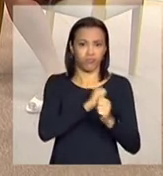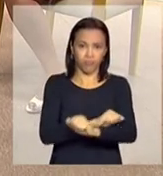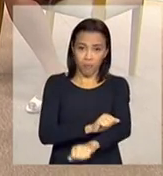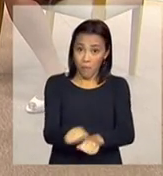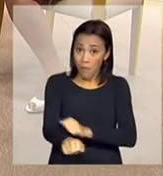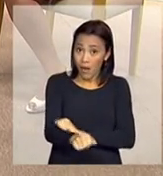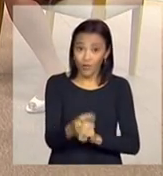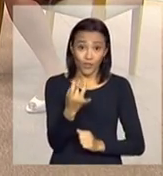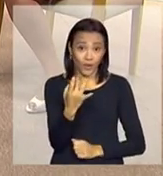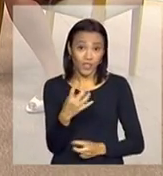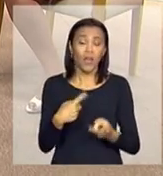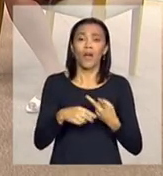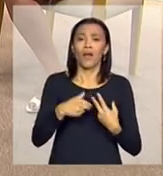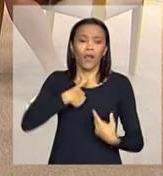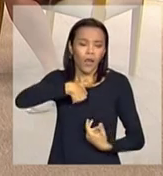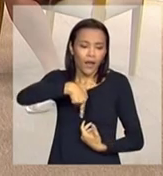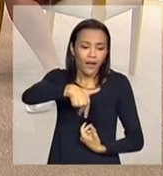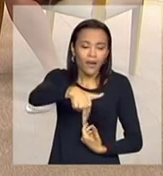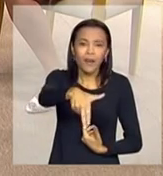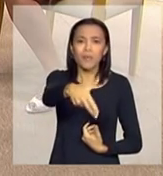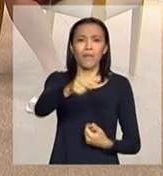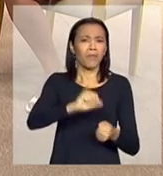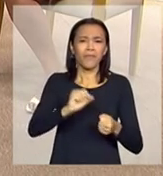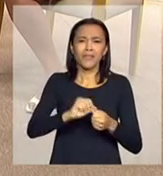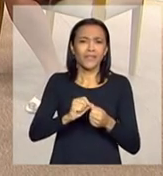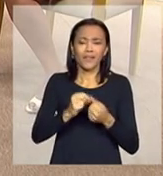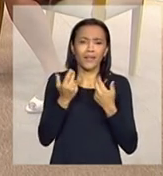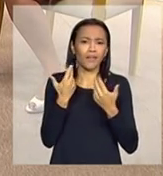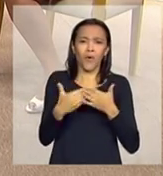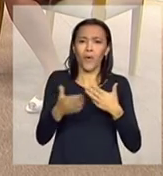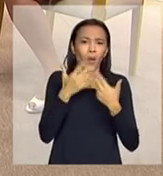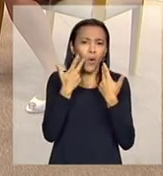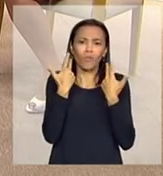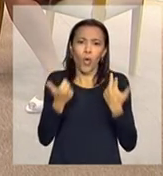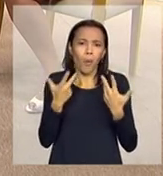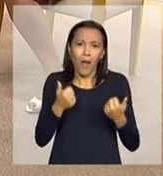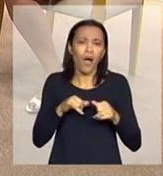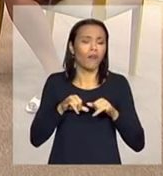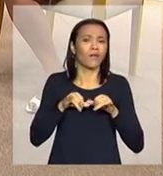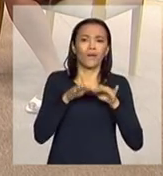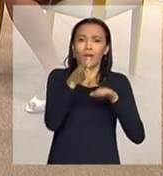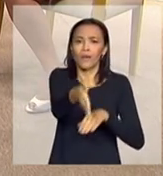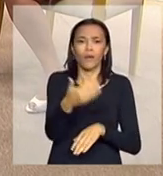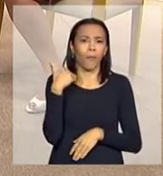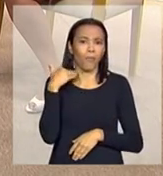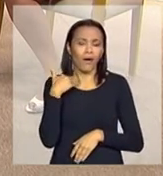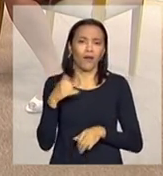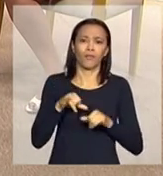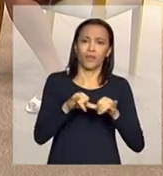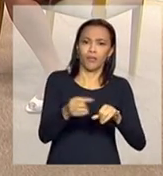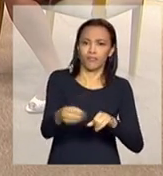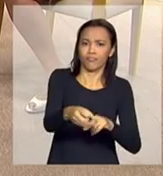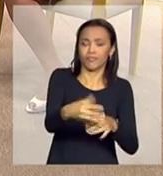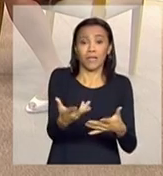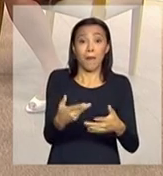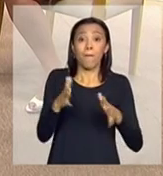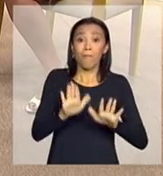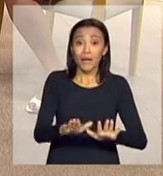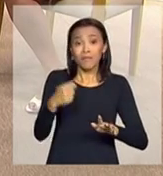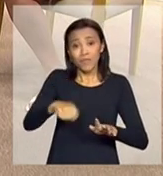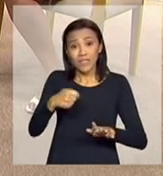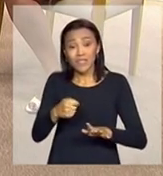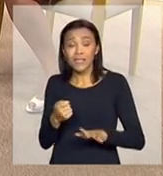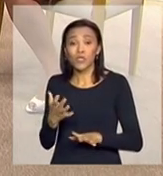locomover para realizar alguma atividade no dia a dia, ir ao mercado, ir ao banco sozinhas. E elas precisam de uma terceira